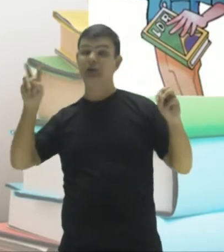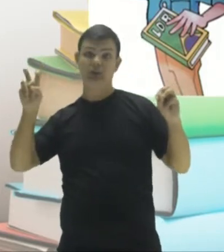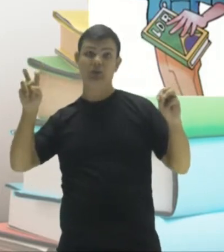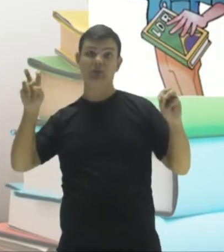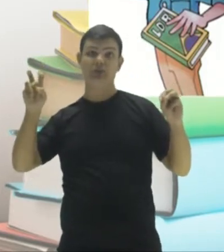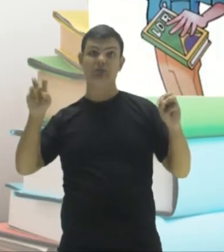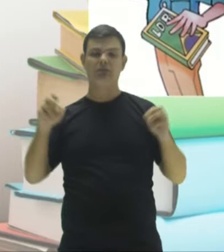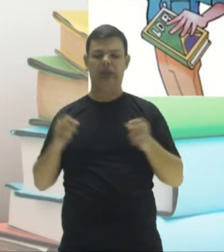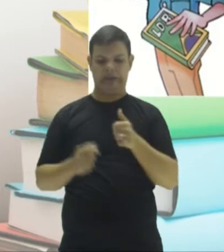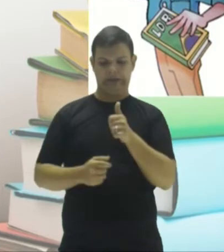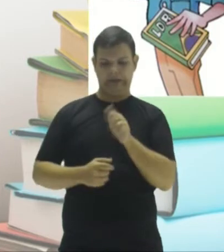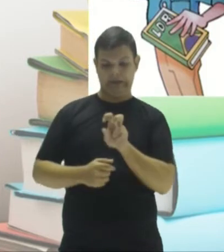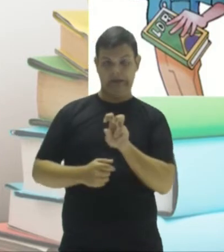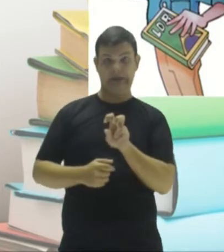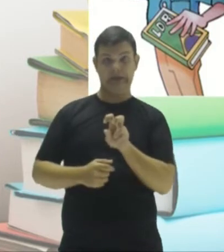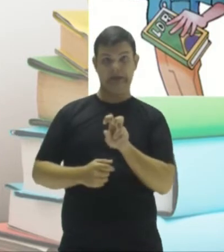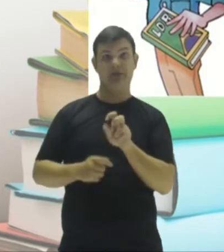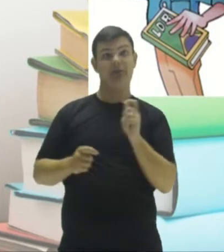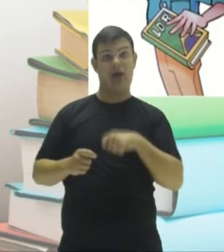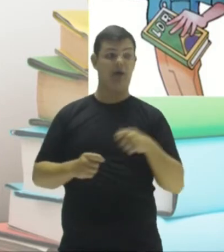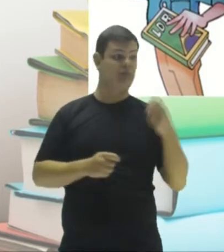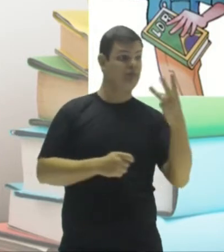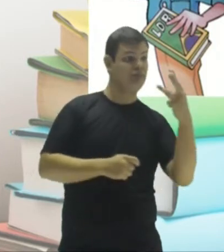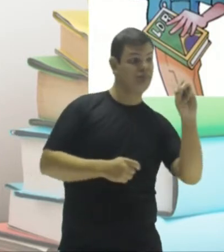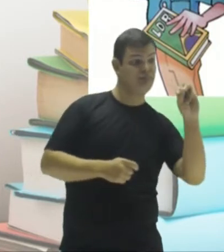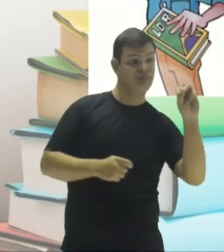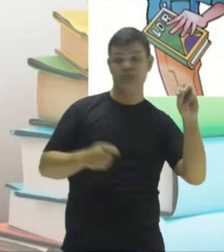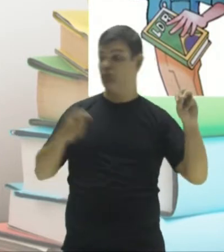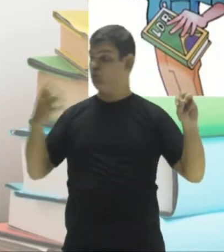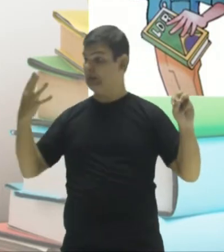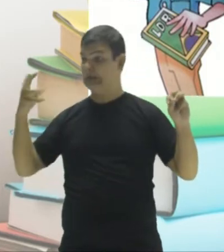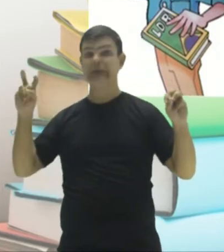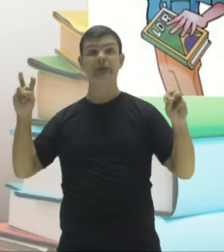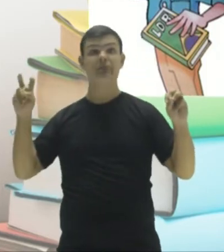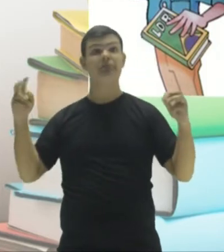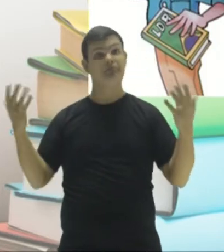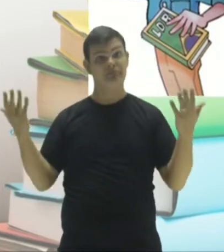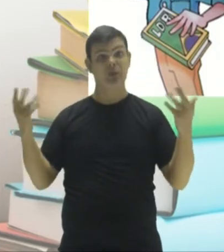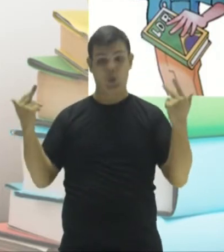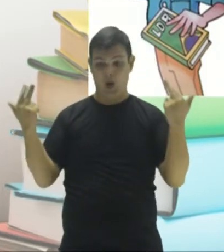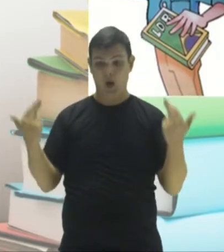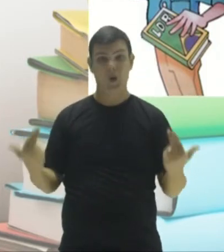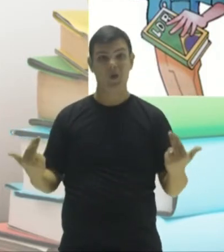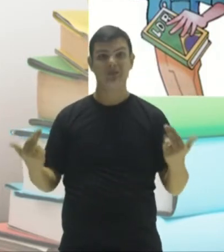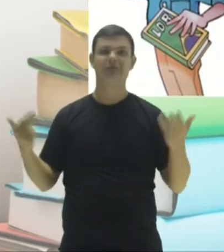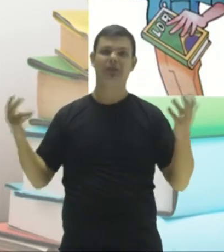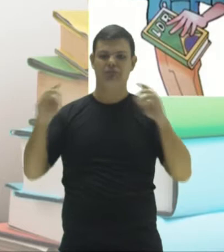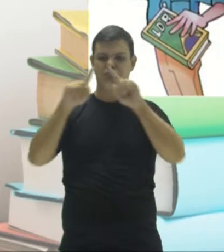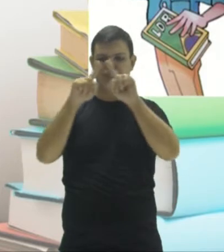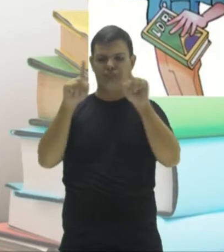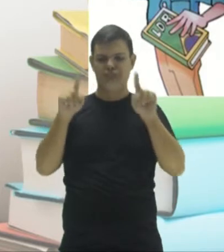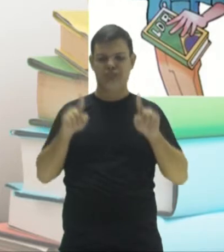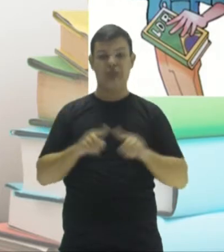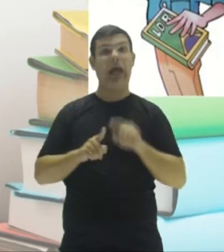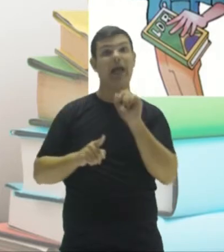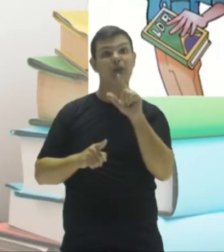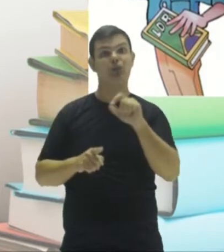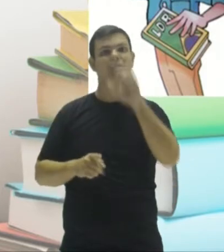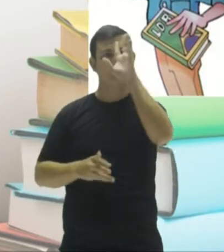O quinze aqui não é de trinta? Não é também de quarenta e cinco? Então, esses aqui são comuns